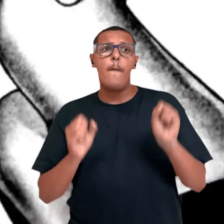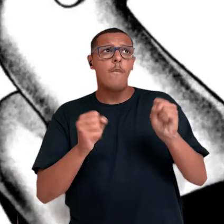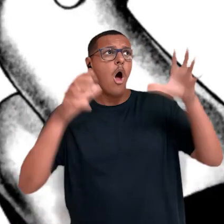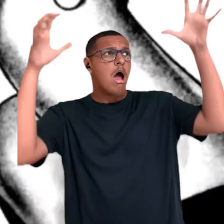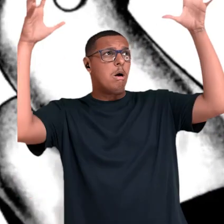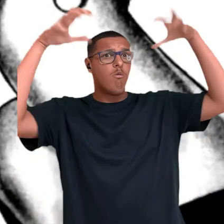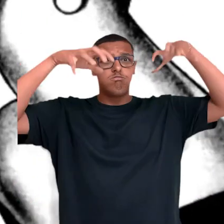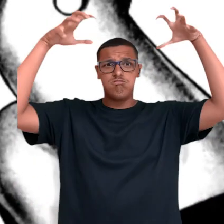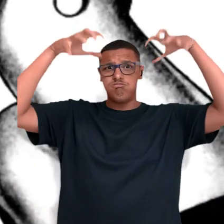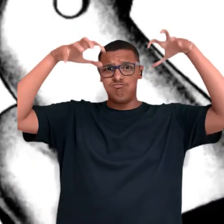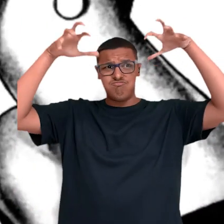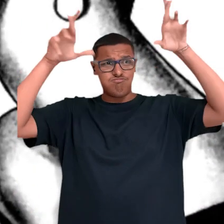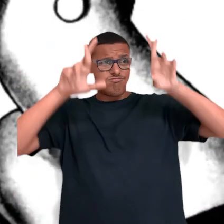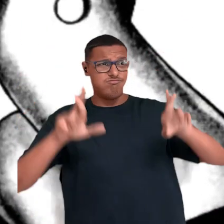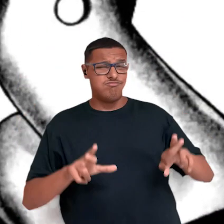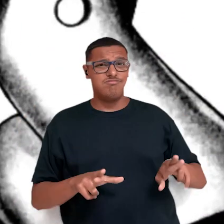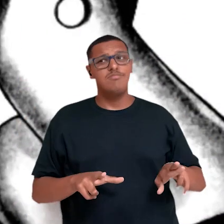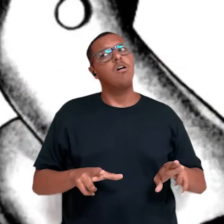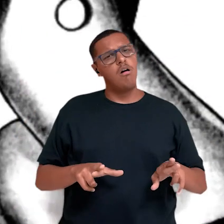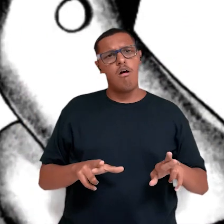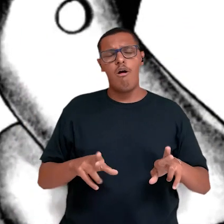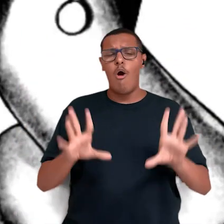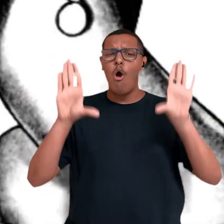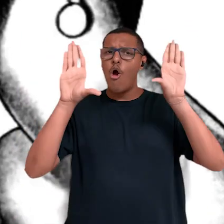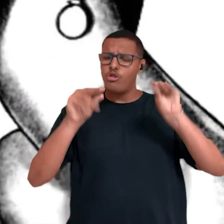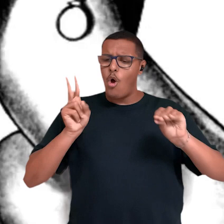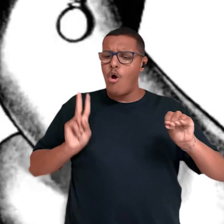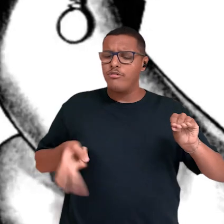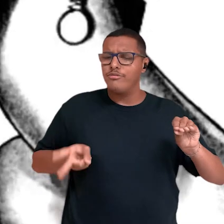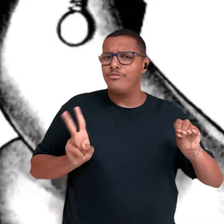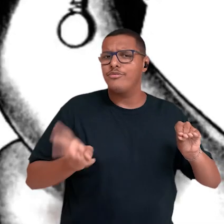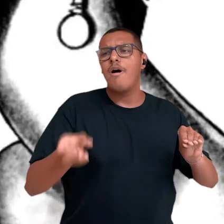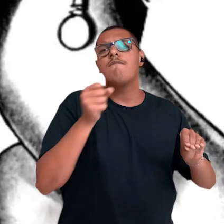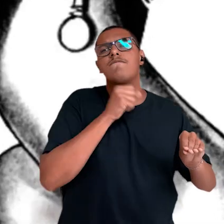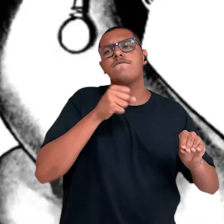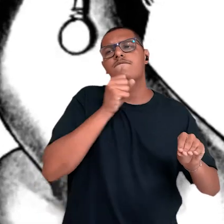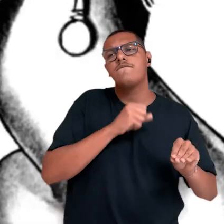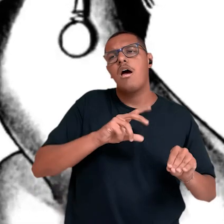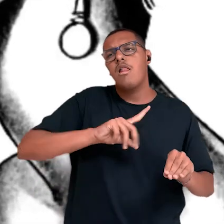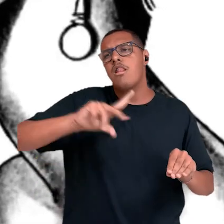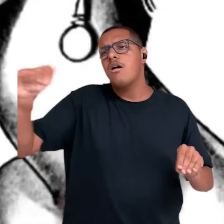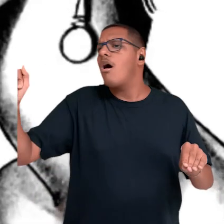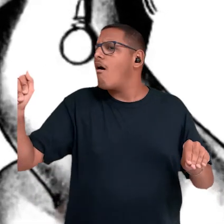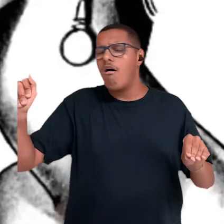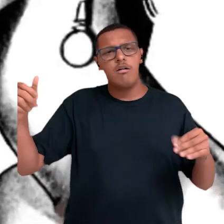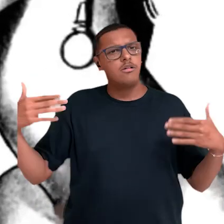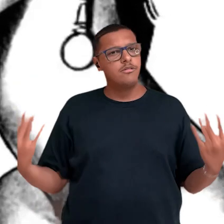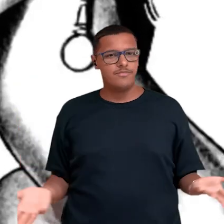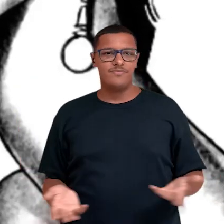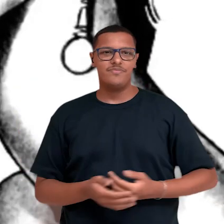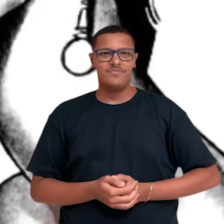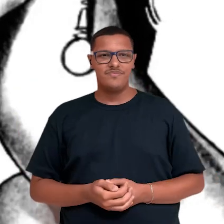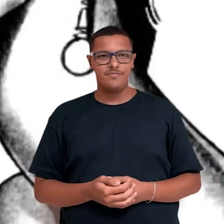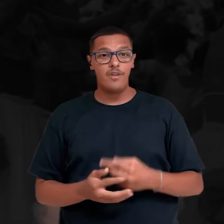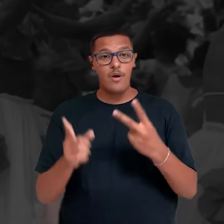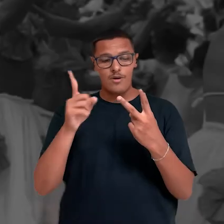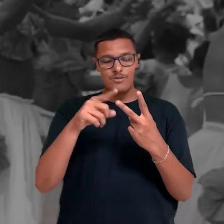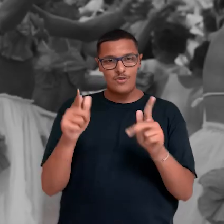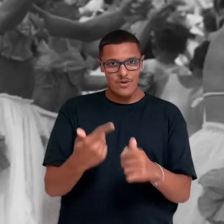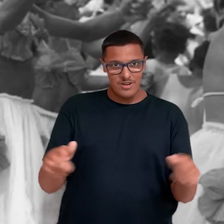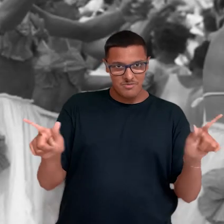pode até chover que toda noite o velho sai, mamãe.